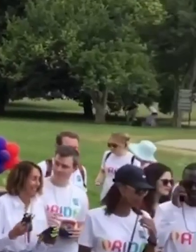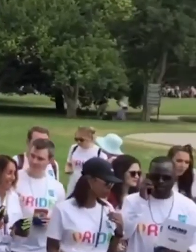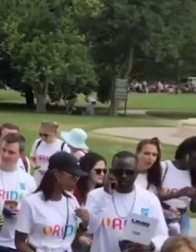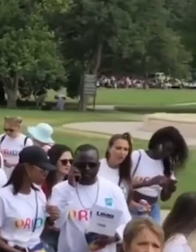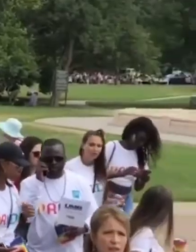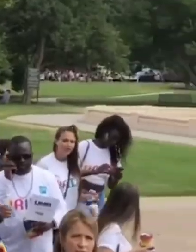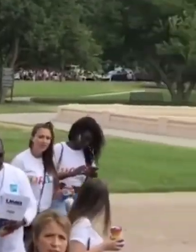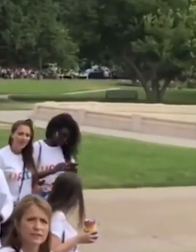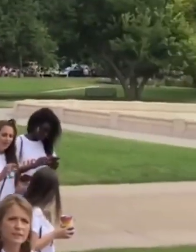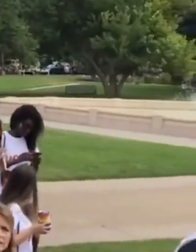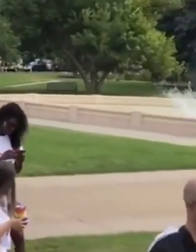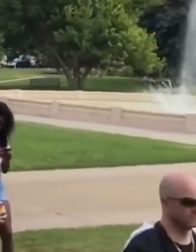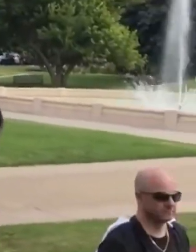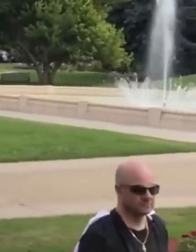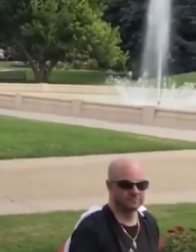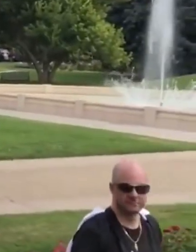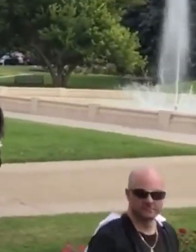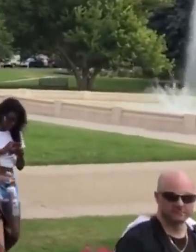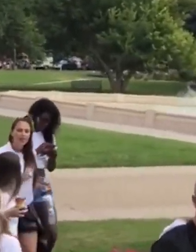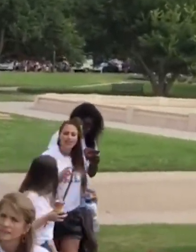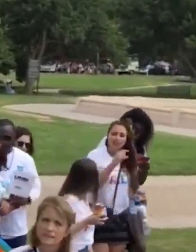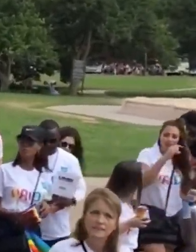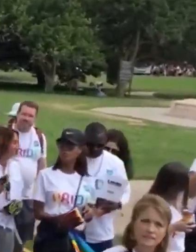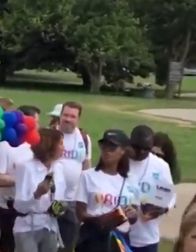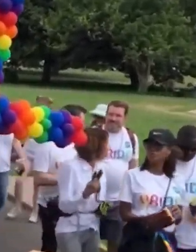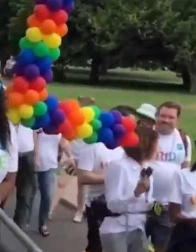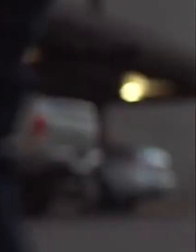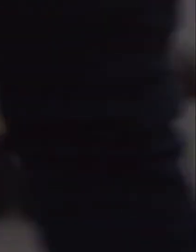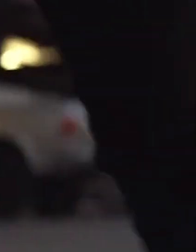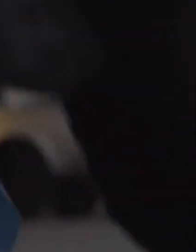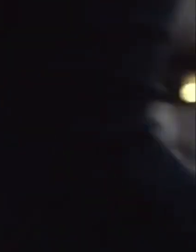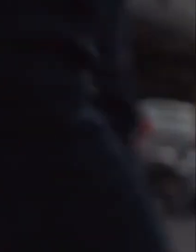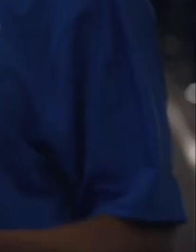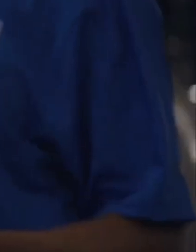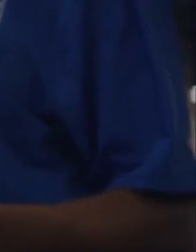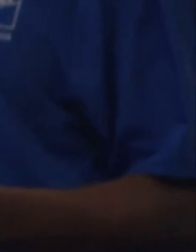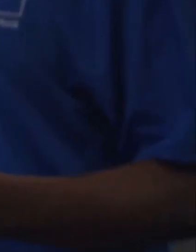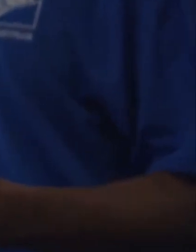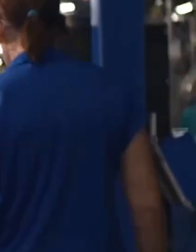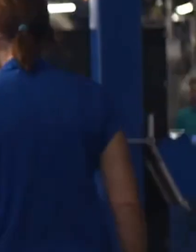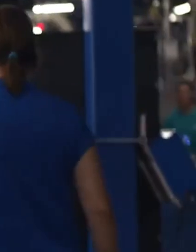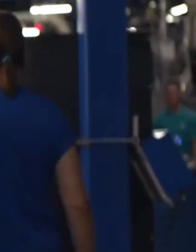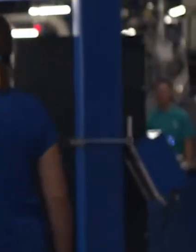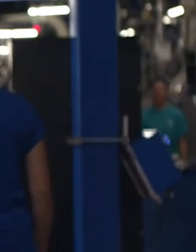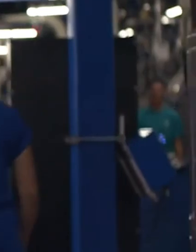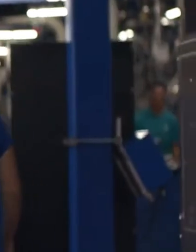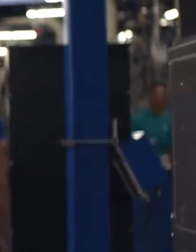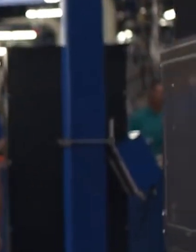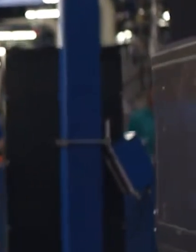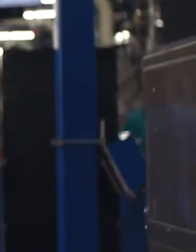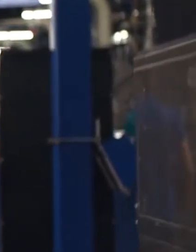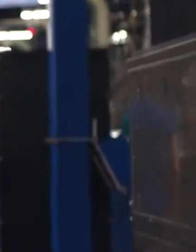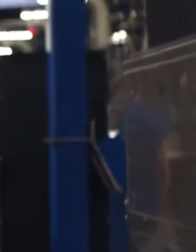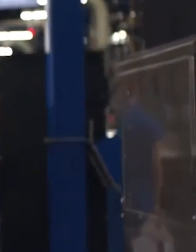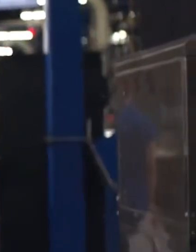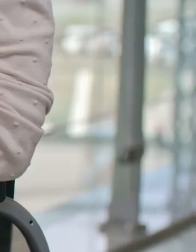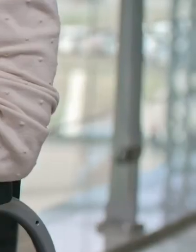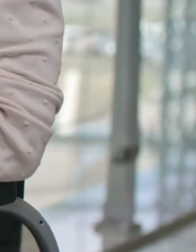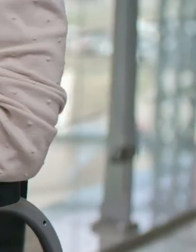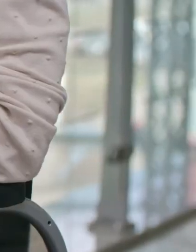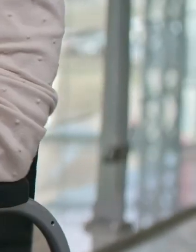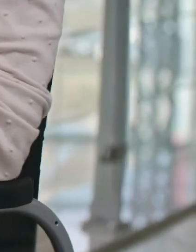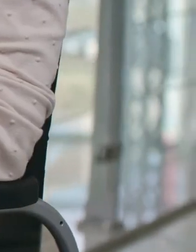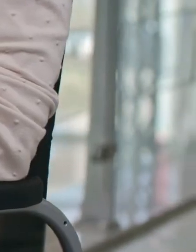orientações, incentiva opiniões. Aqui, todos sentem que pertencem à empresa. Aqui,